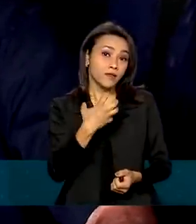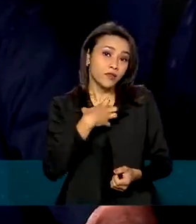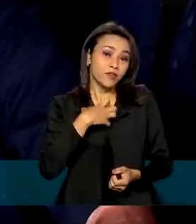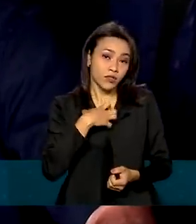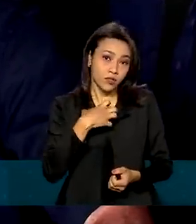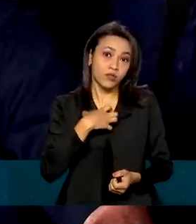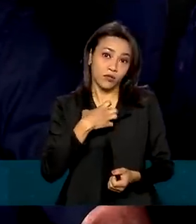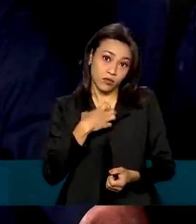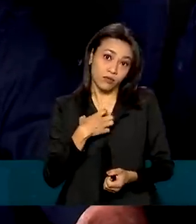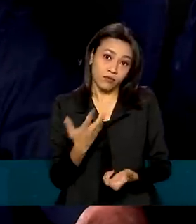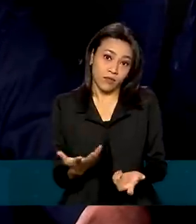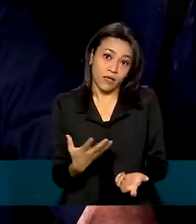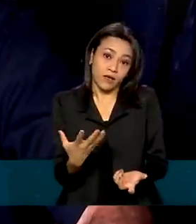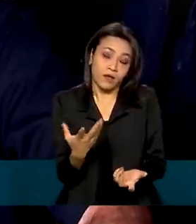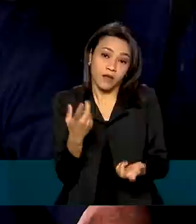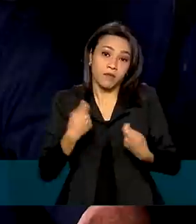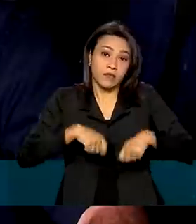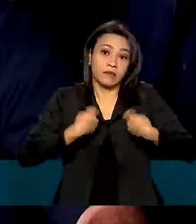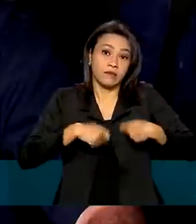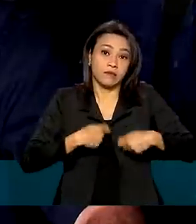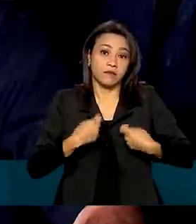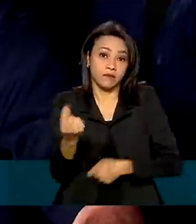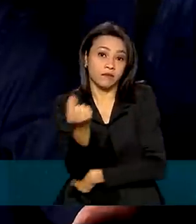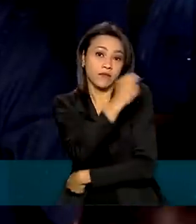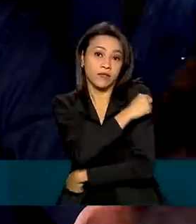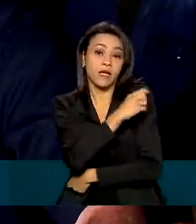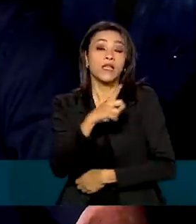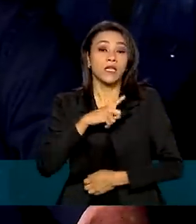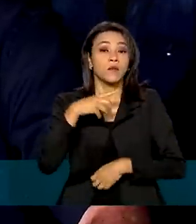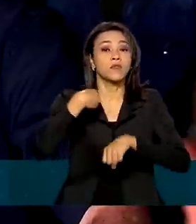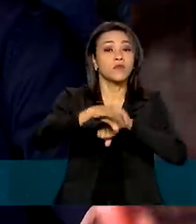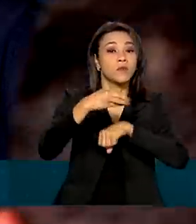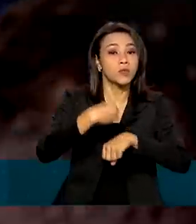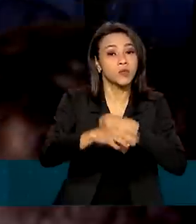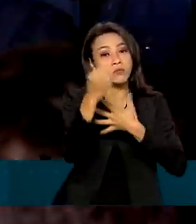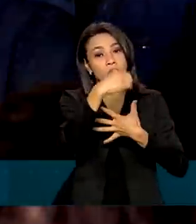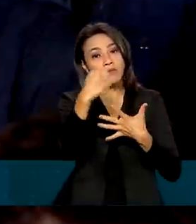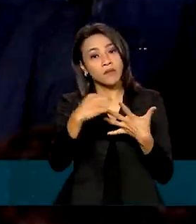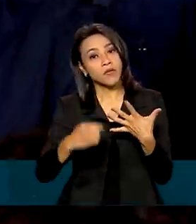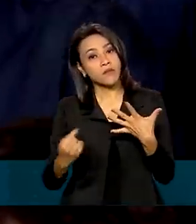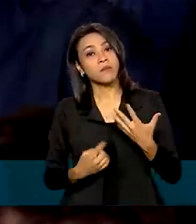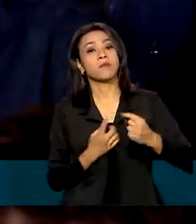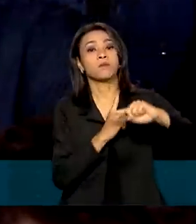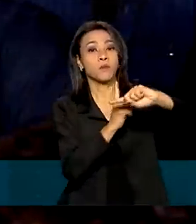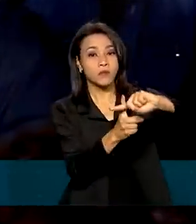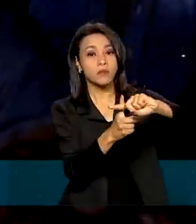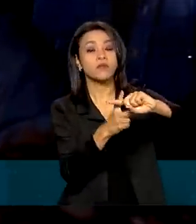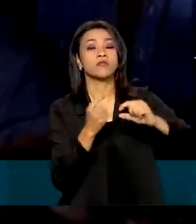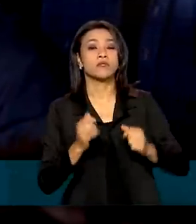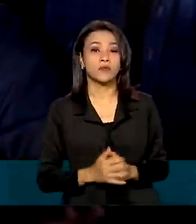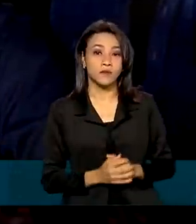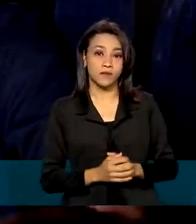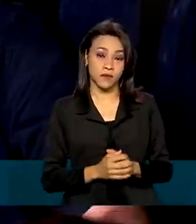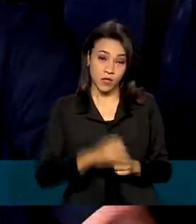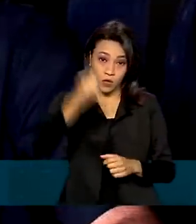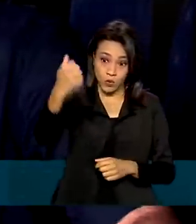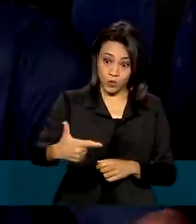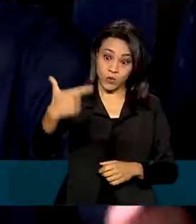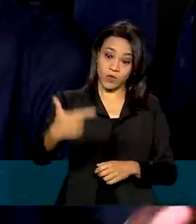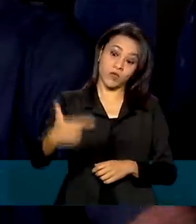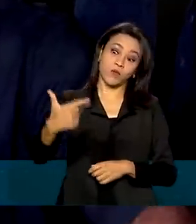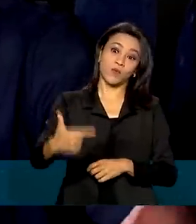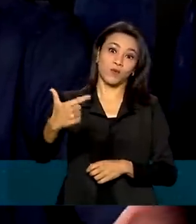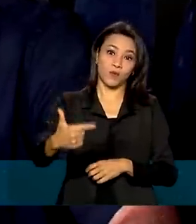se vacinar. Então, nós só temos dados positivos, que acredito, como vai ser um primeiro para o segundo turno bastante